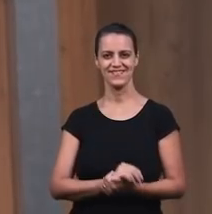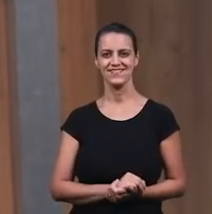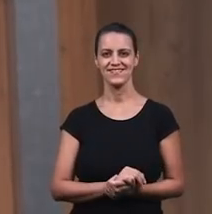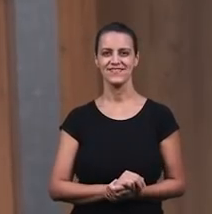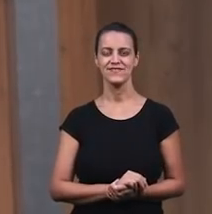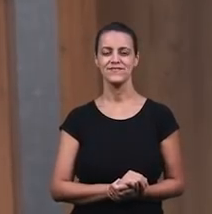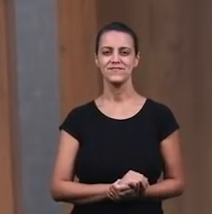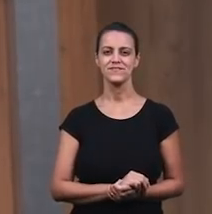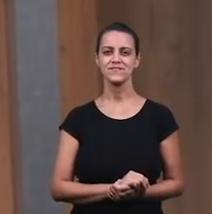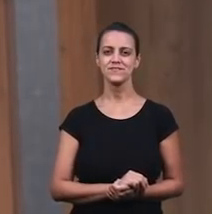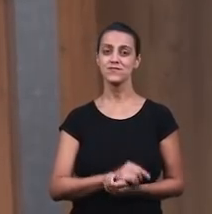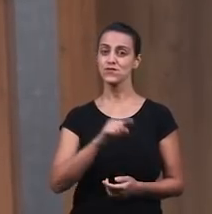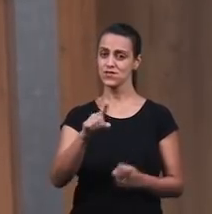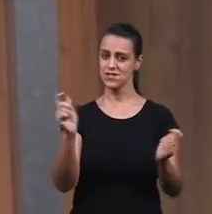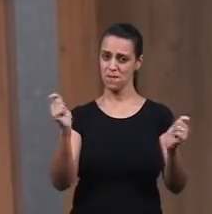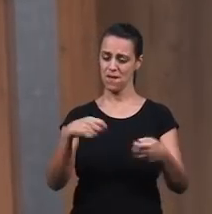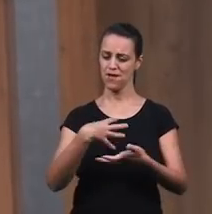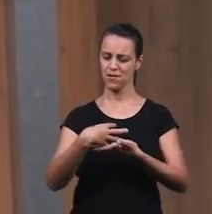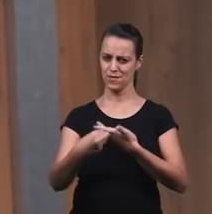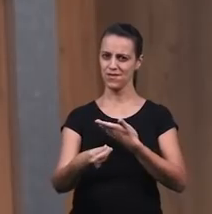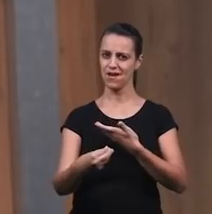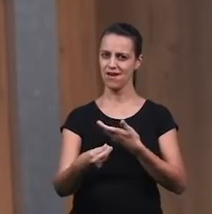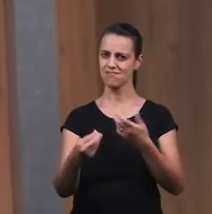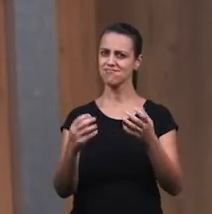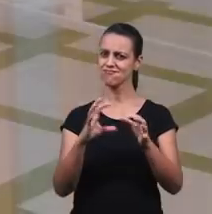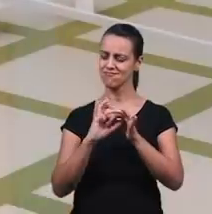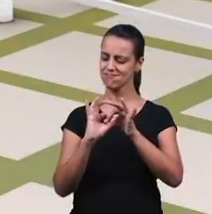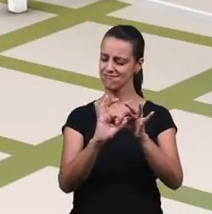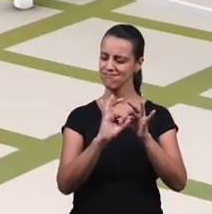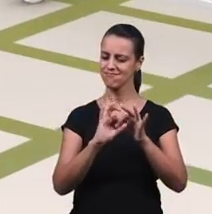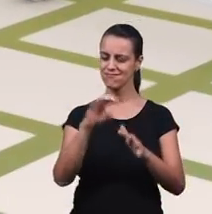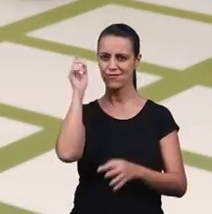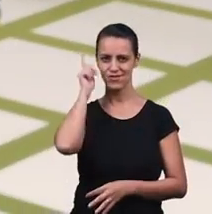Senhor Jesus Buscando comunhão com o Senhor